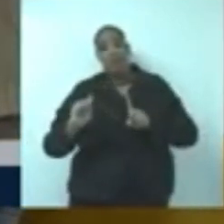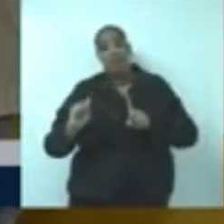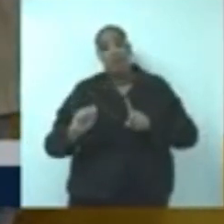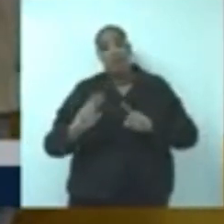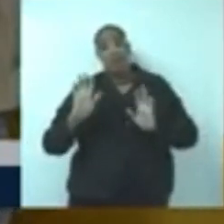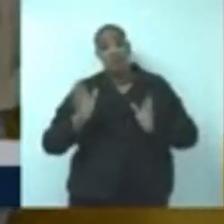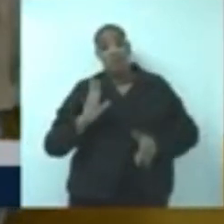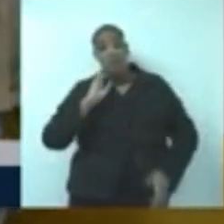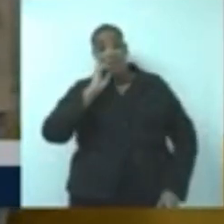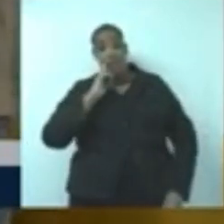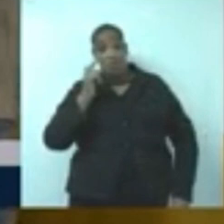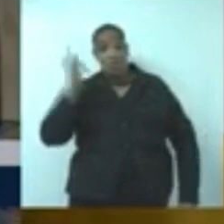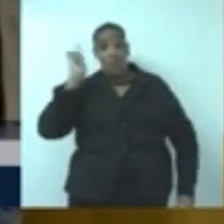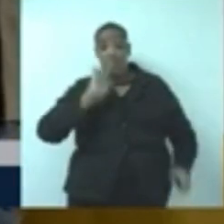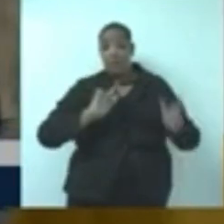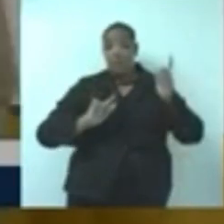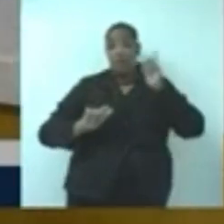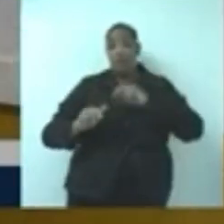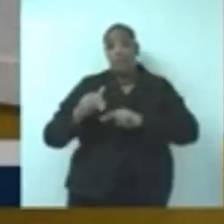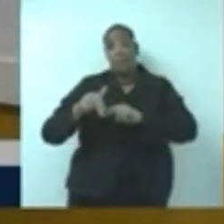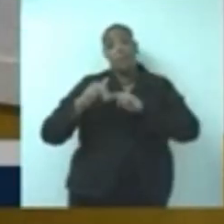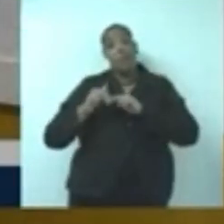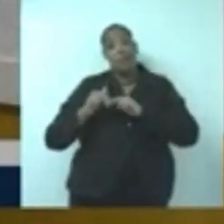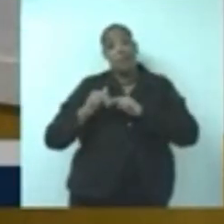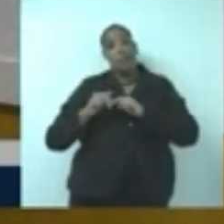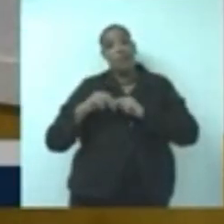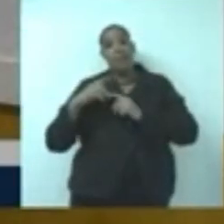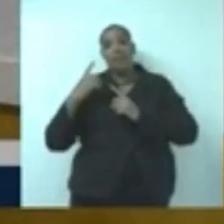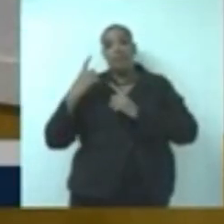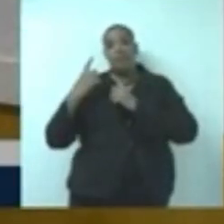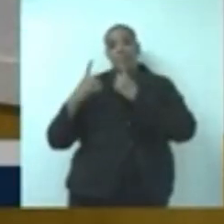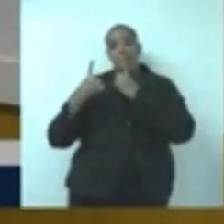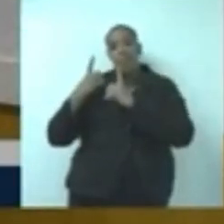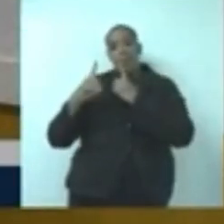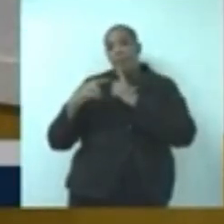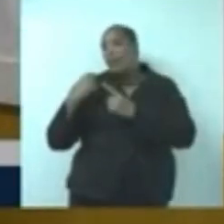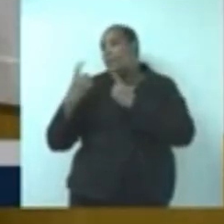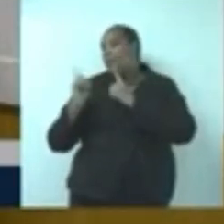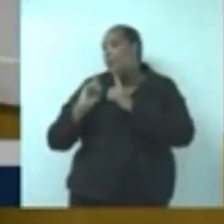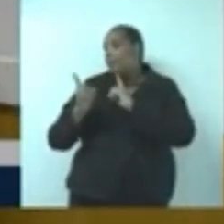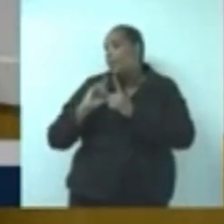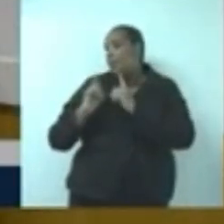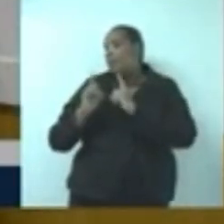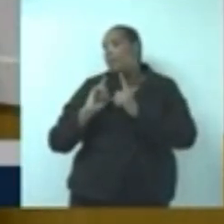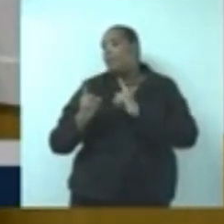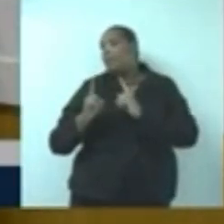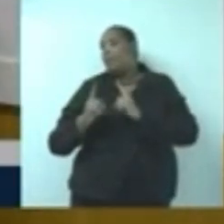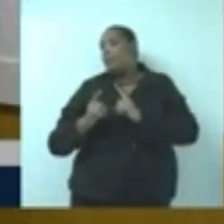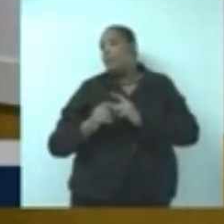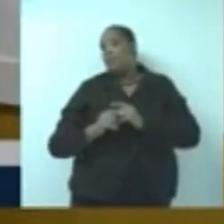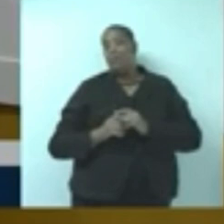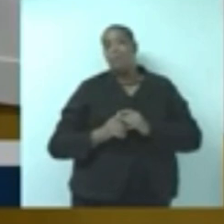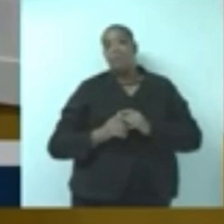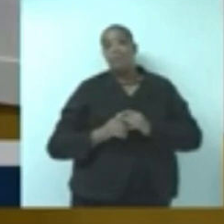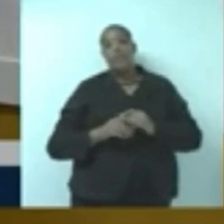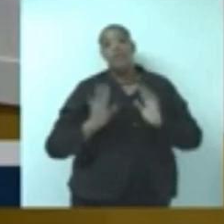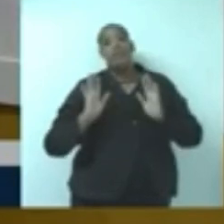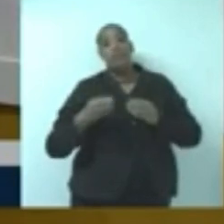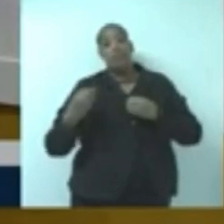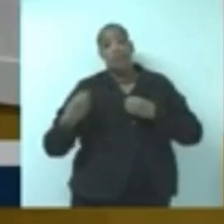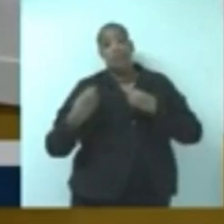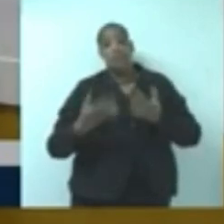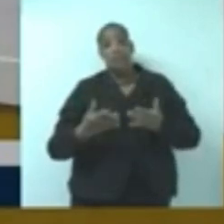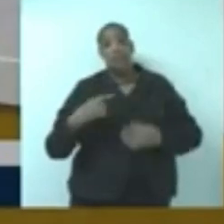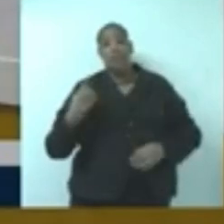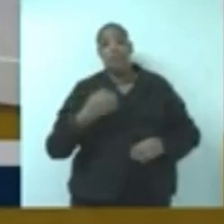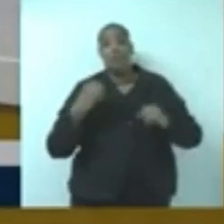esse vereador já conseguiu, através do seu diálogo, do seu contato, já trazer